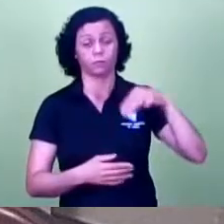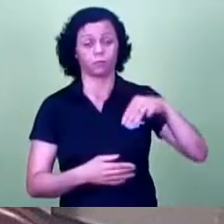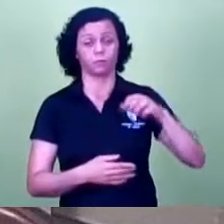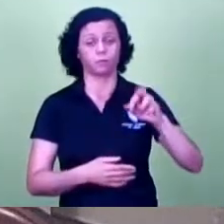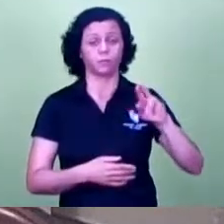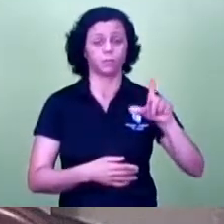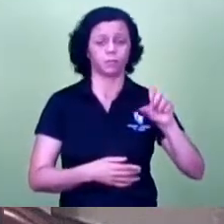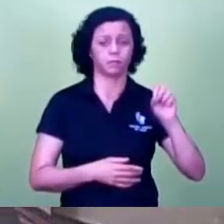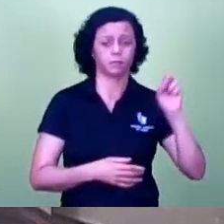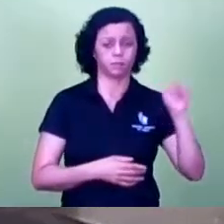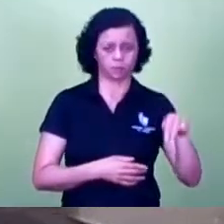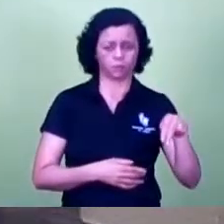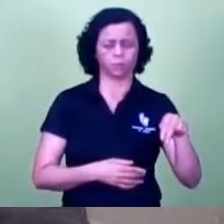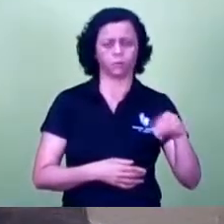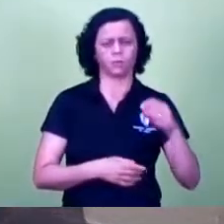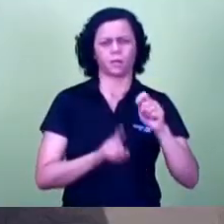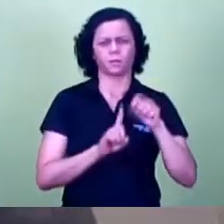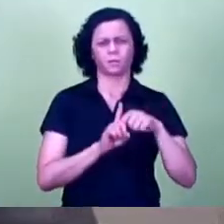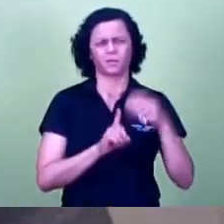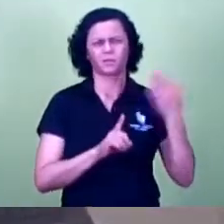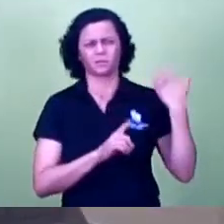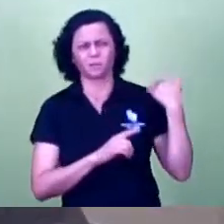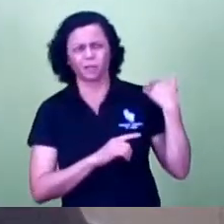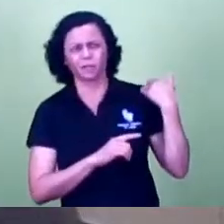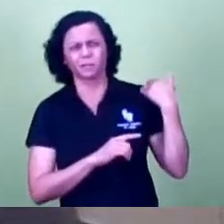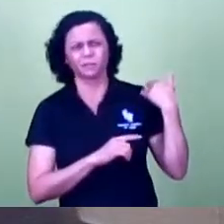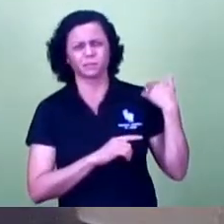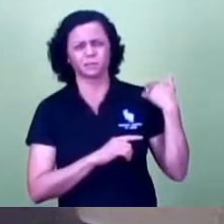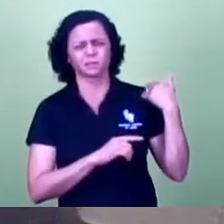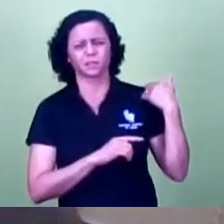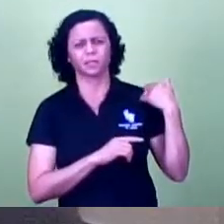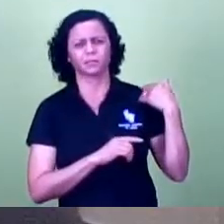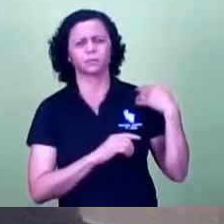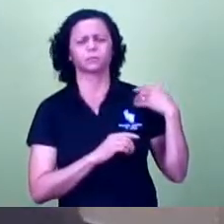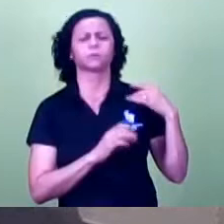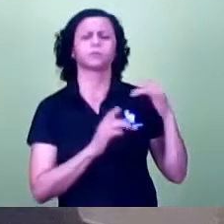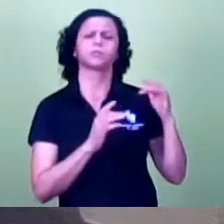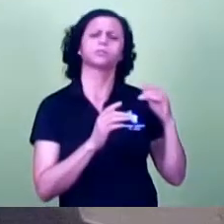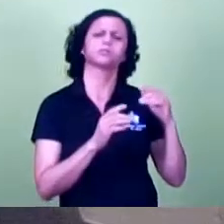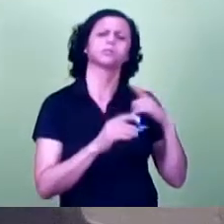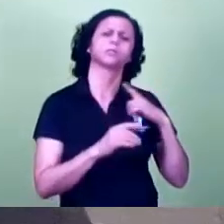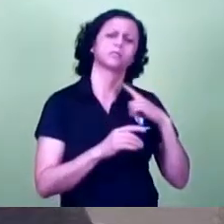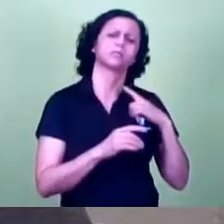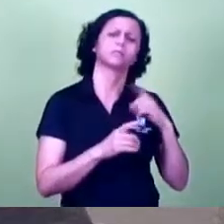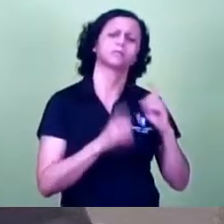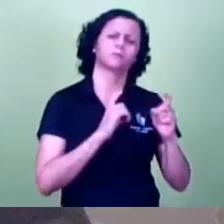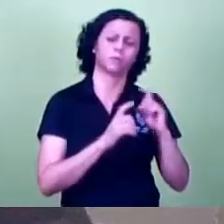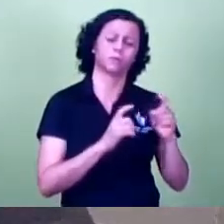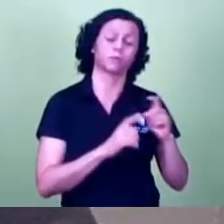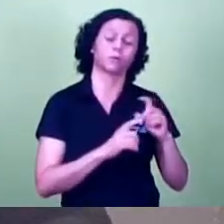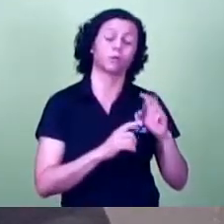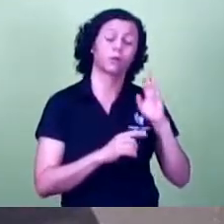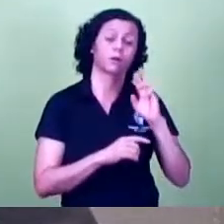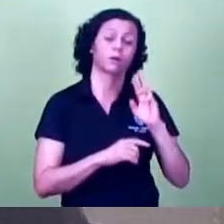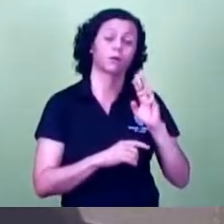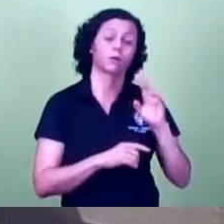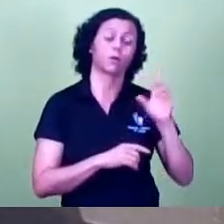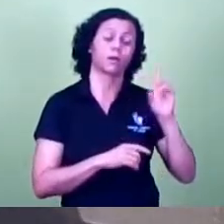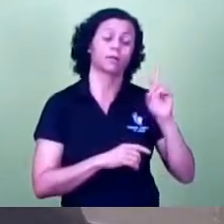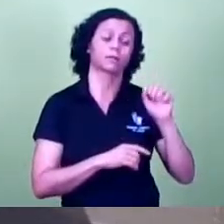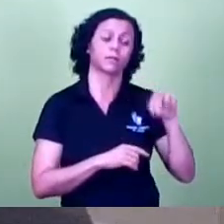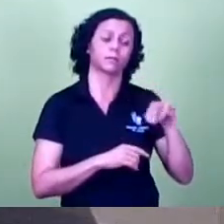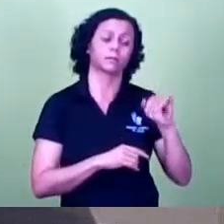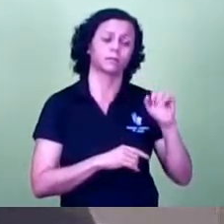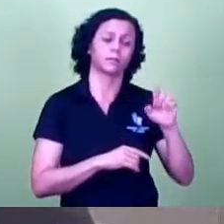aproximadamente um mês atrás com a promotora de justiça doutora Daniele que nos atendeu nos recebeu muito bem lá junto com o membro da comissão de